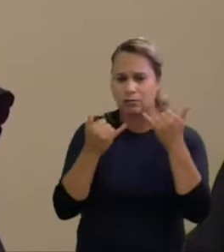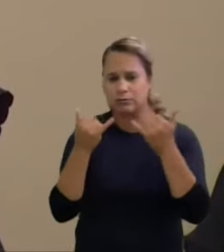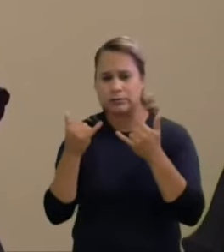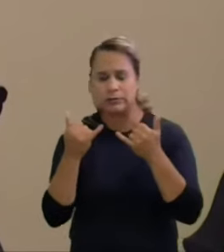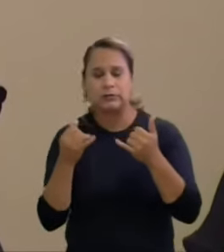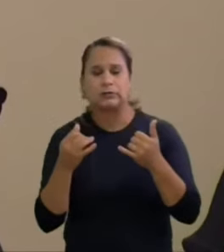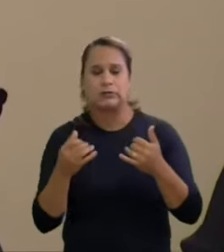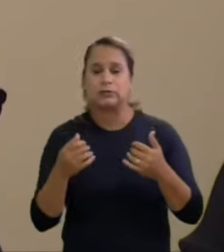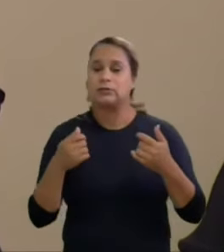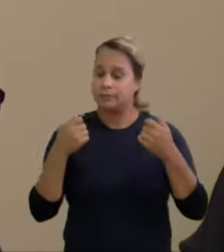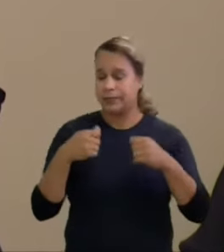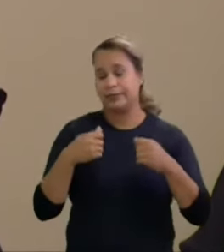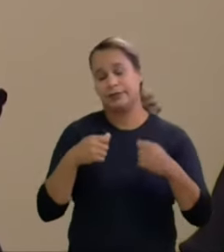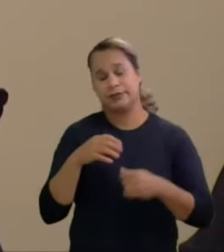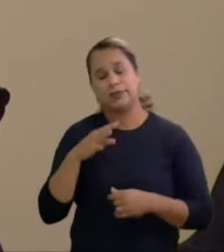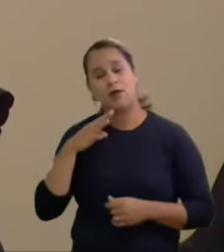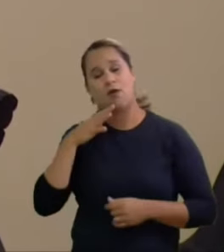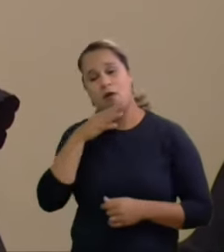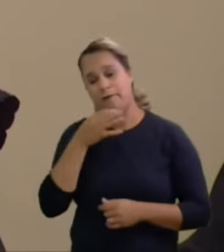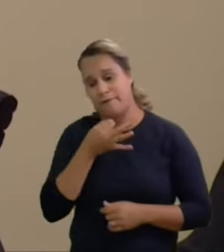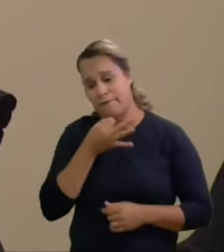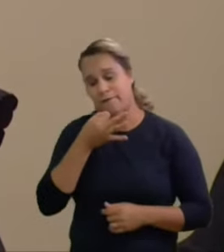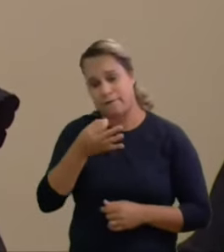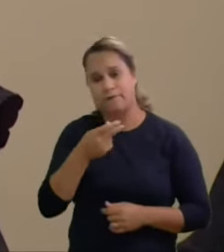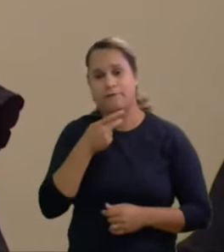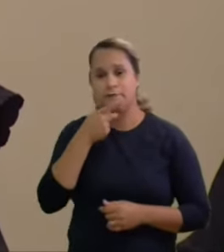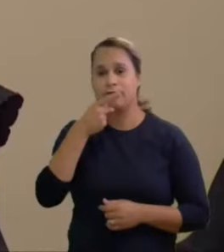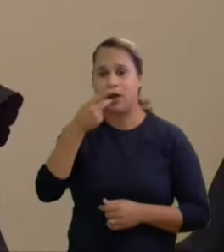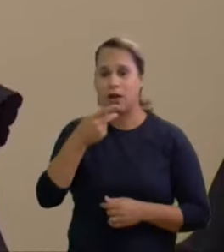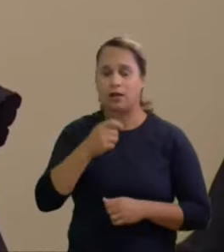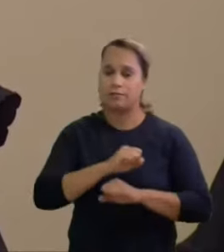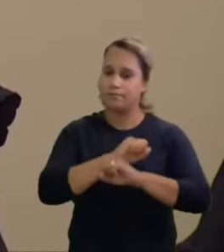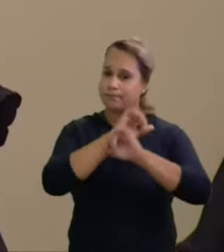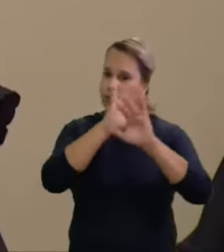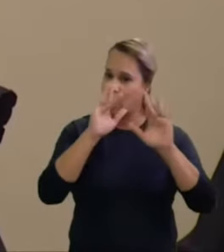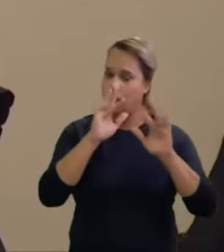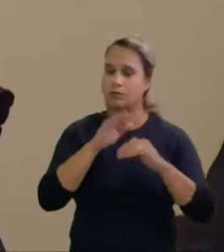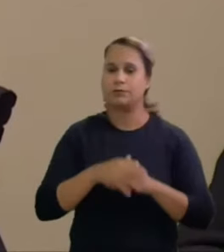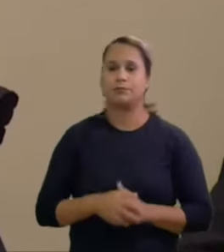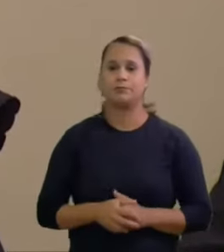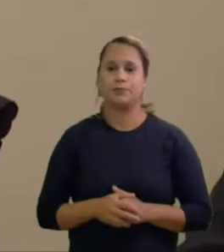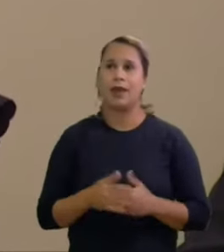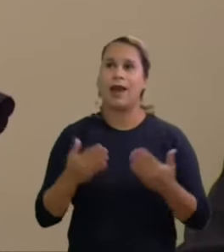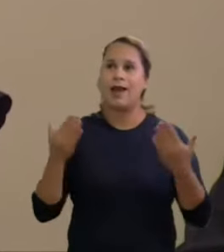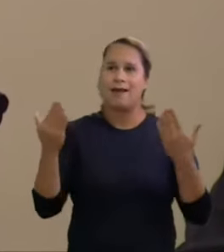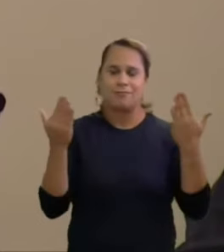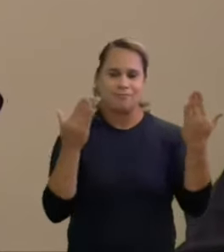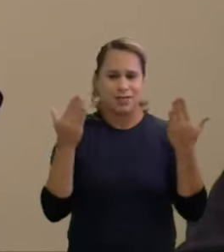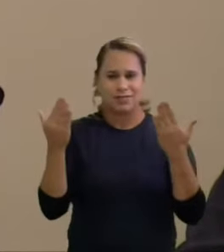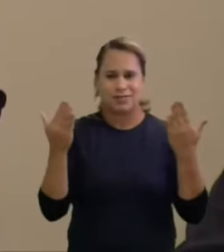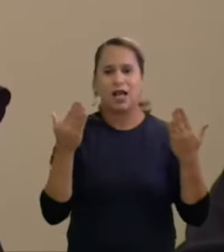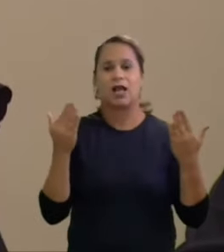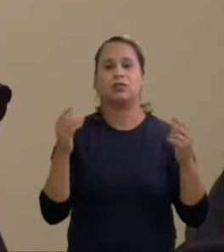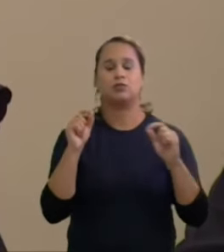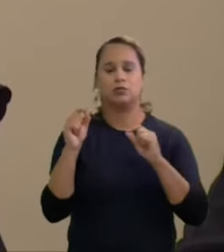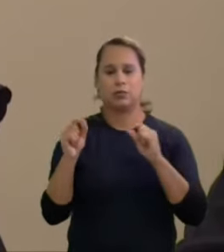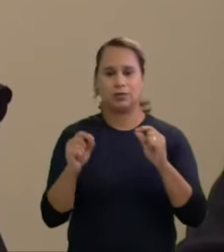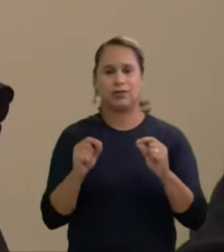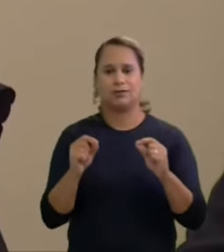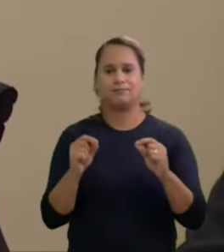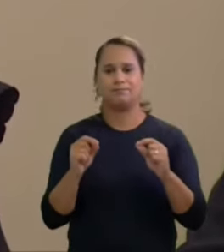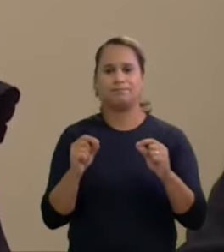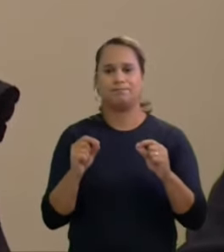a imparcialidade por sua vez elemento essencial à jurisdição e conexa à